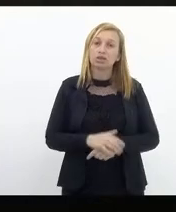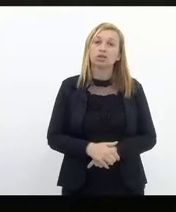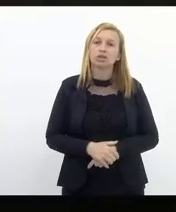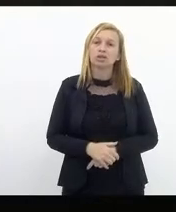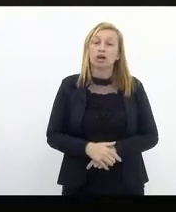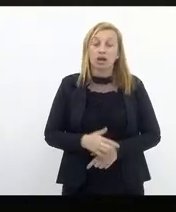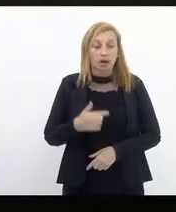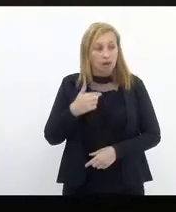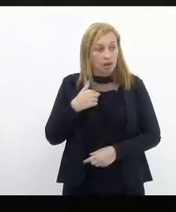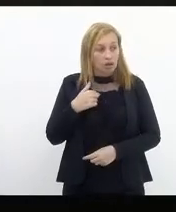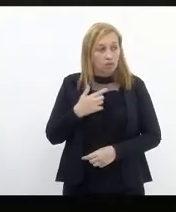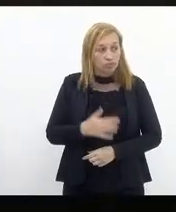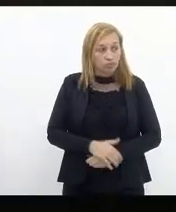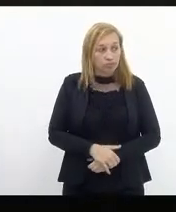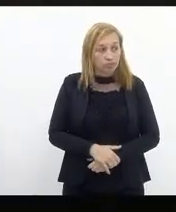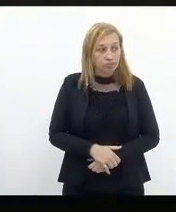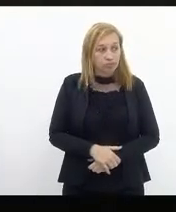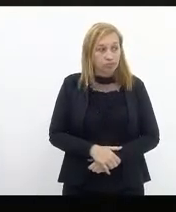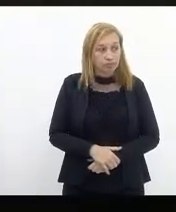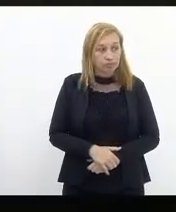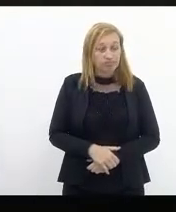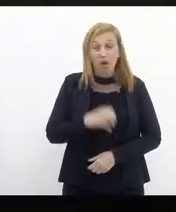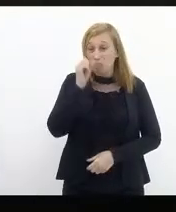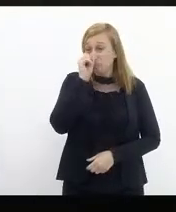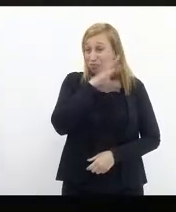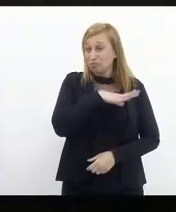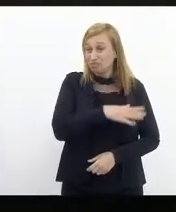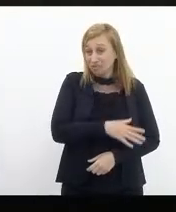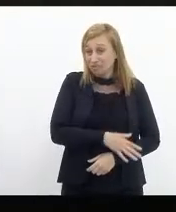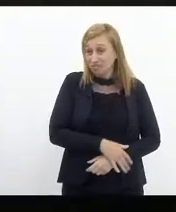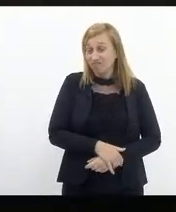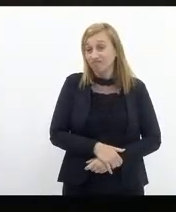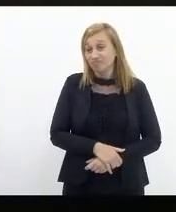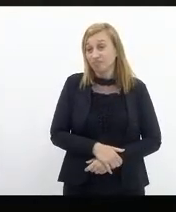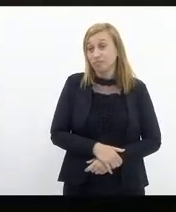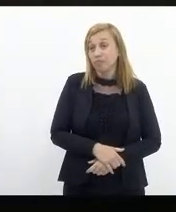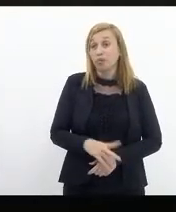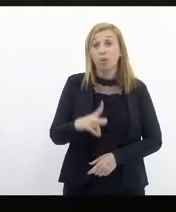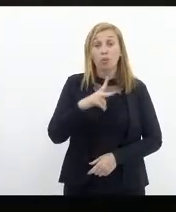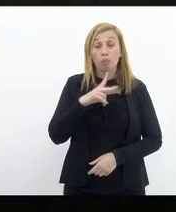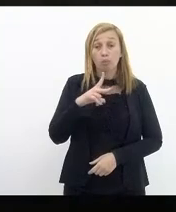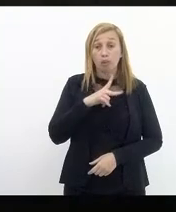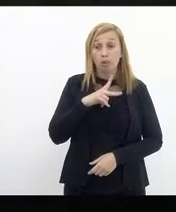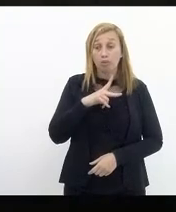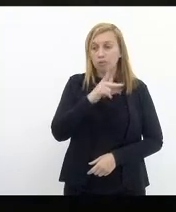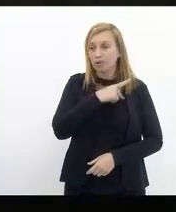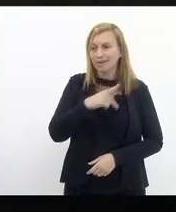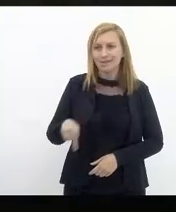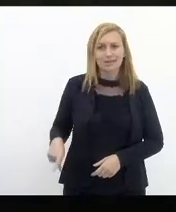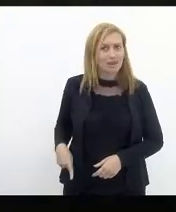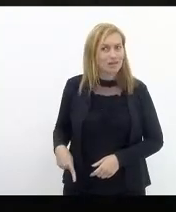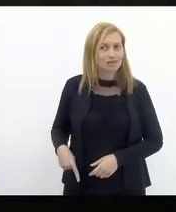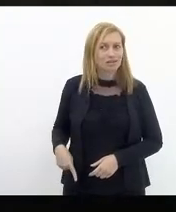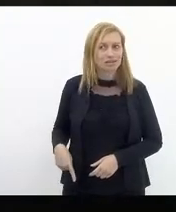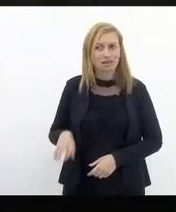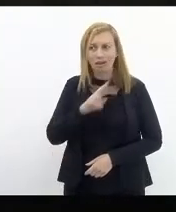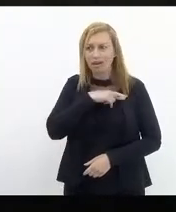considero, assim, um absurdo que o próprio presidente da República,